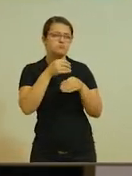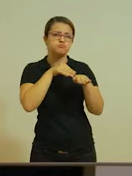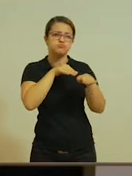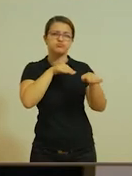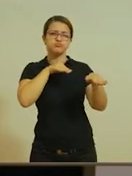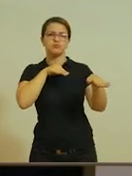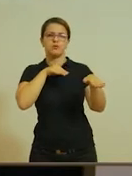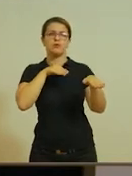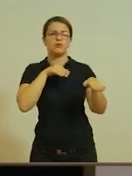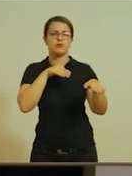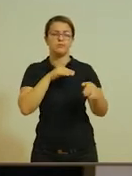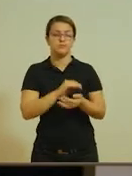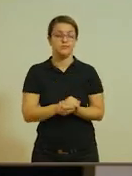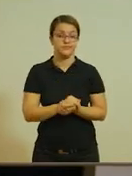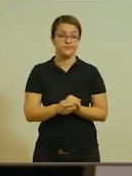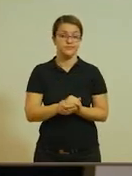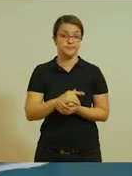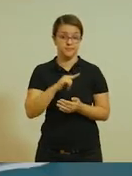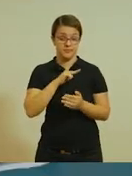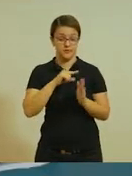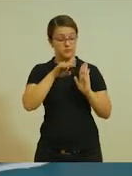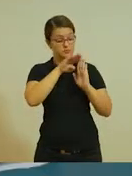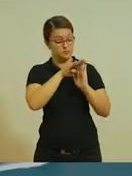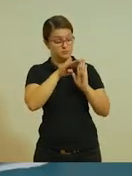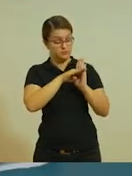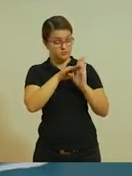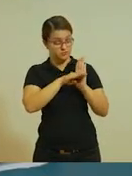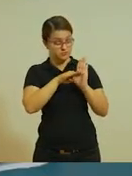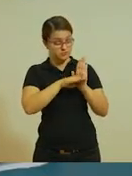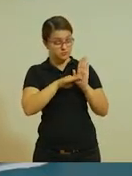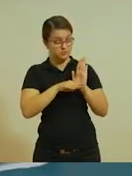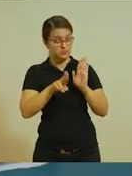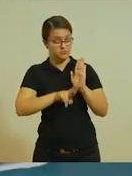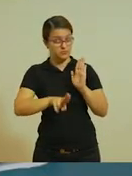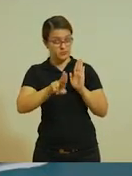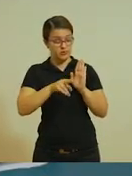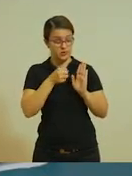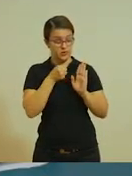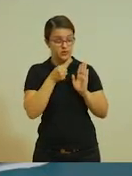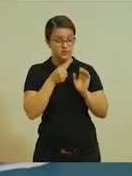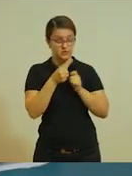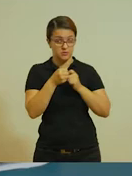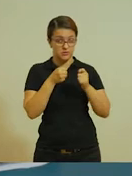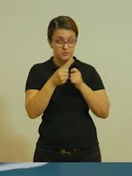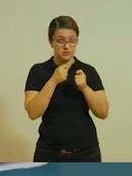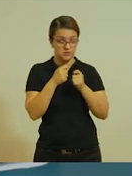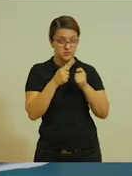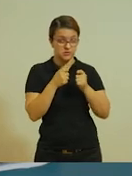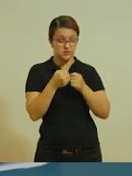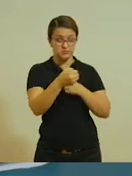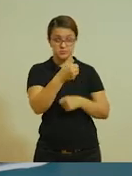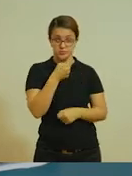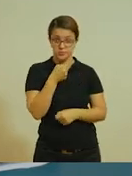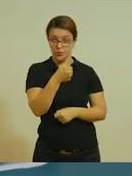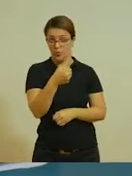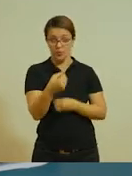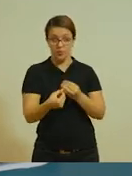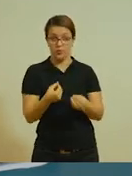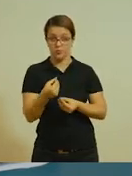Aqui nós temos um roteiro que vocês vão utilizar para poder fazer essa entrevista. Como que vai ser feita essa entrevista?